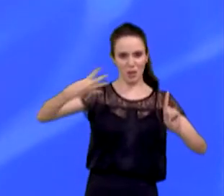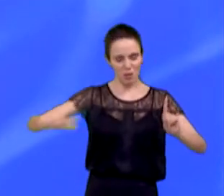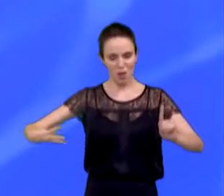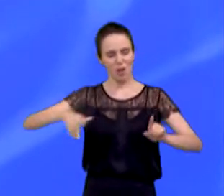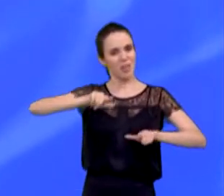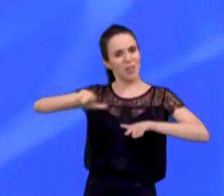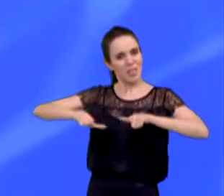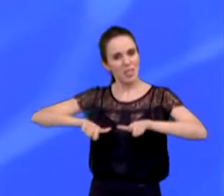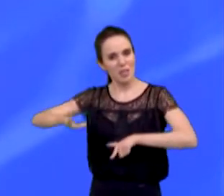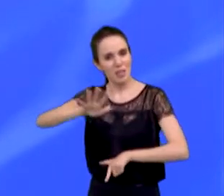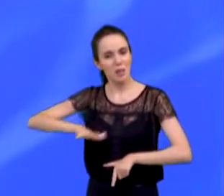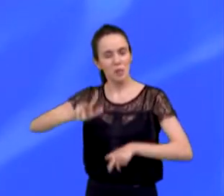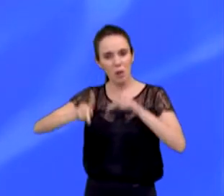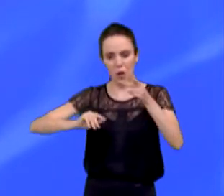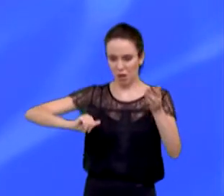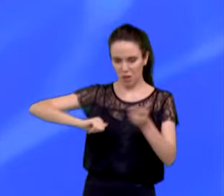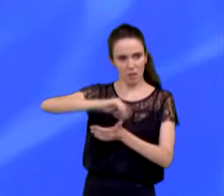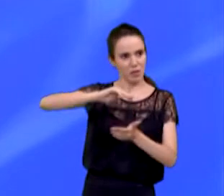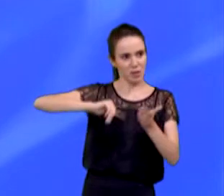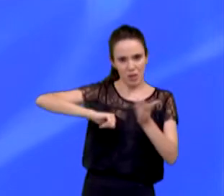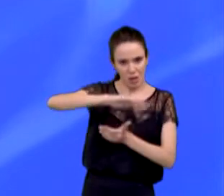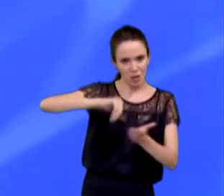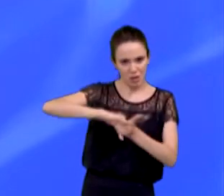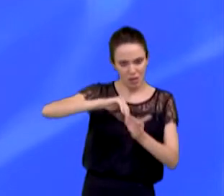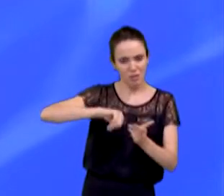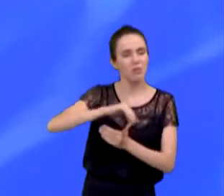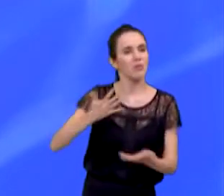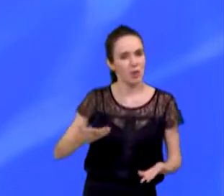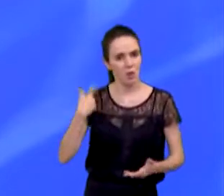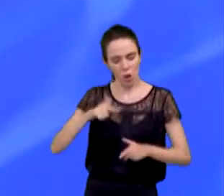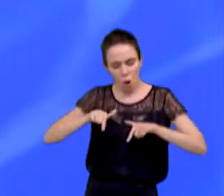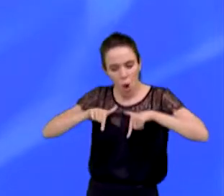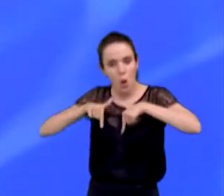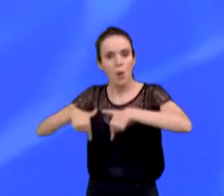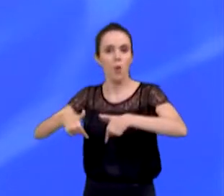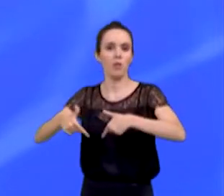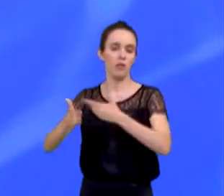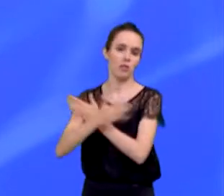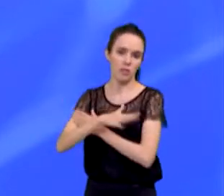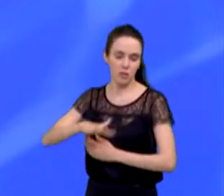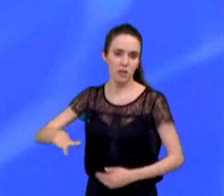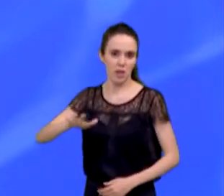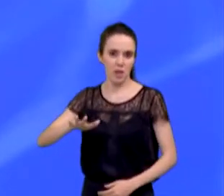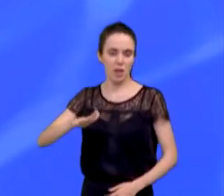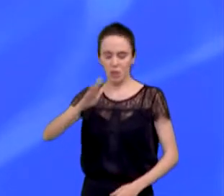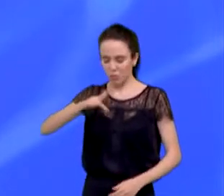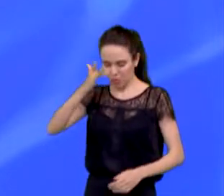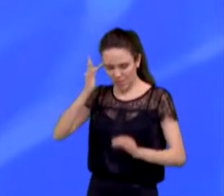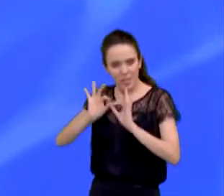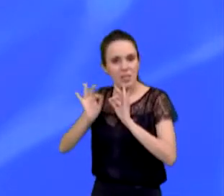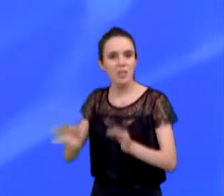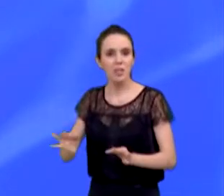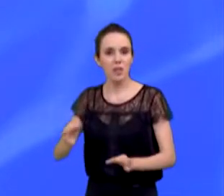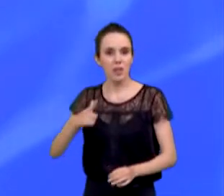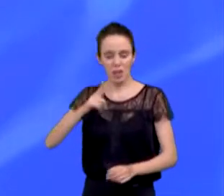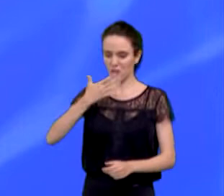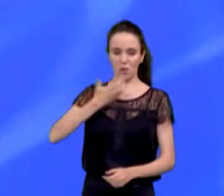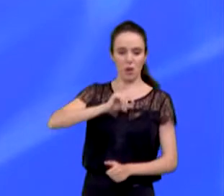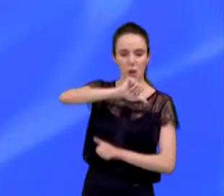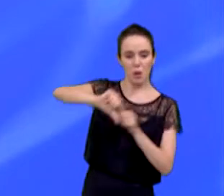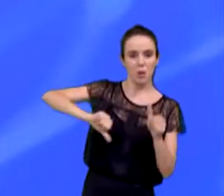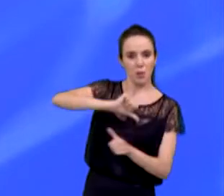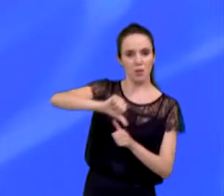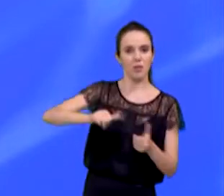trabalhadores que foram demitidos na luta em defesa do emprego, dos moradores do banhado contra a reforma da Previdência.